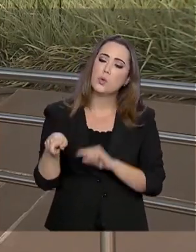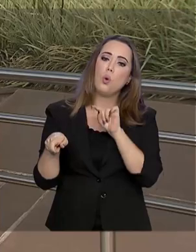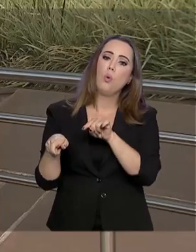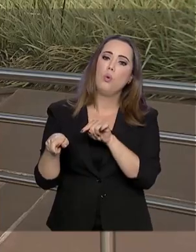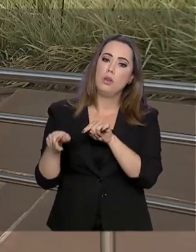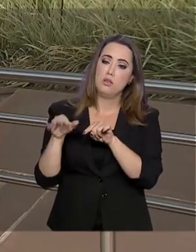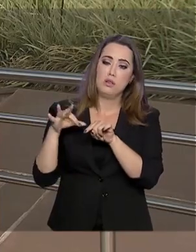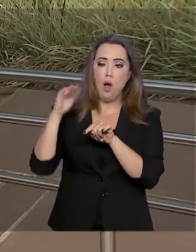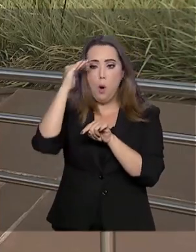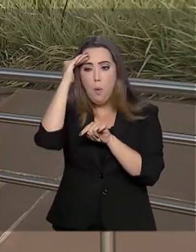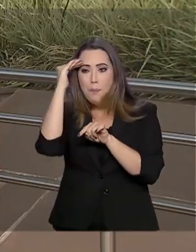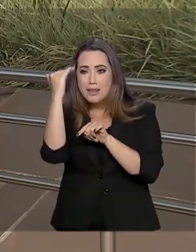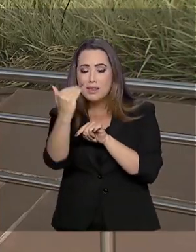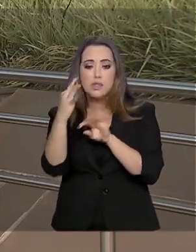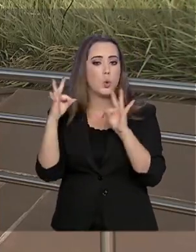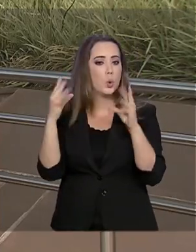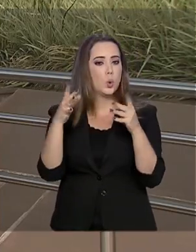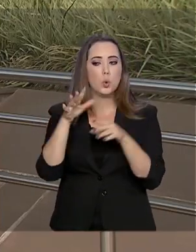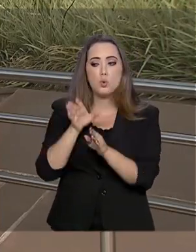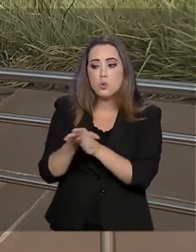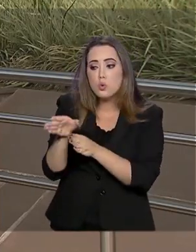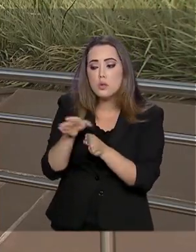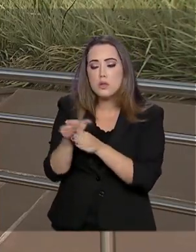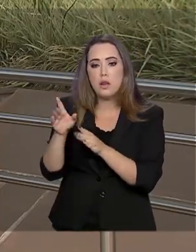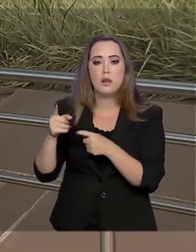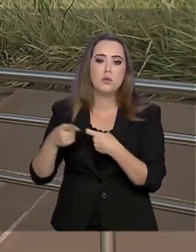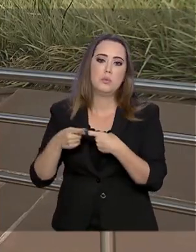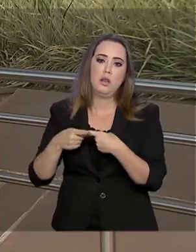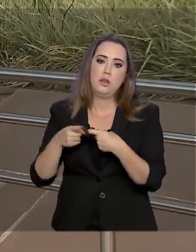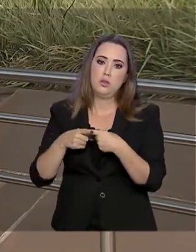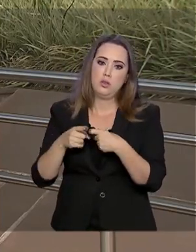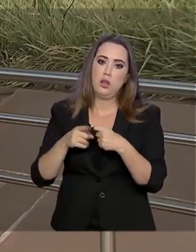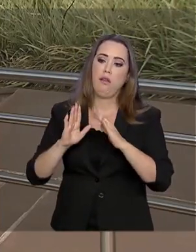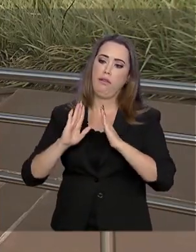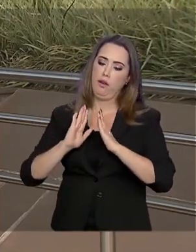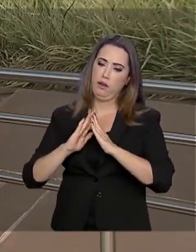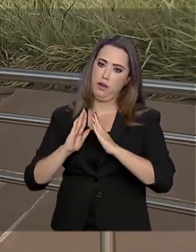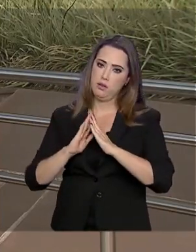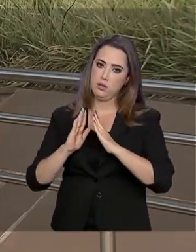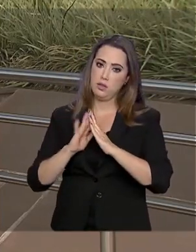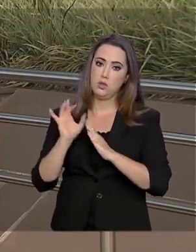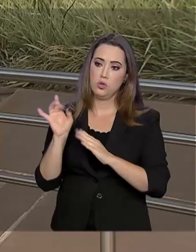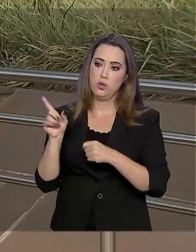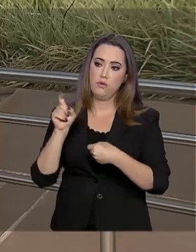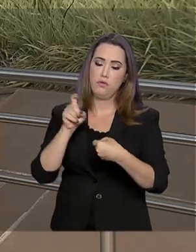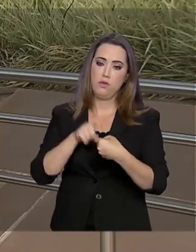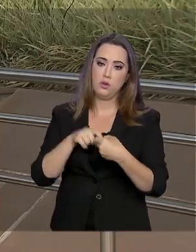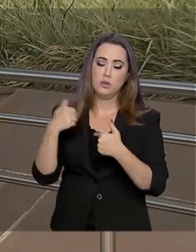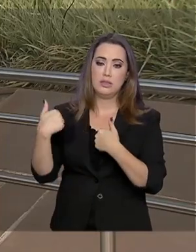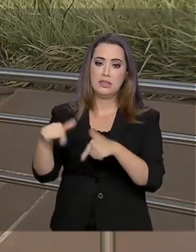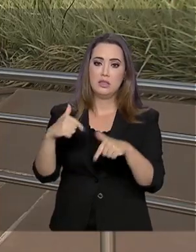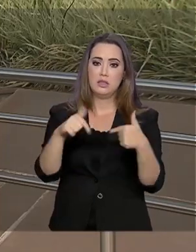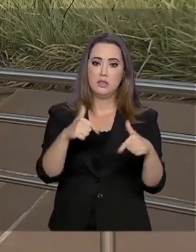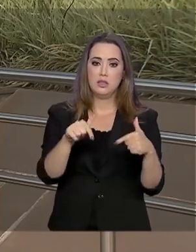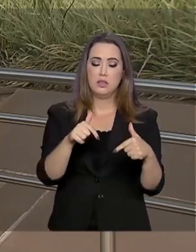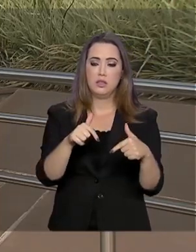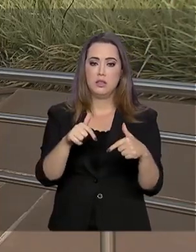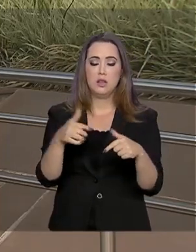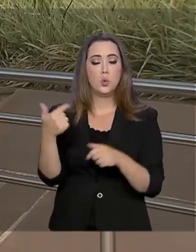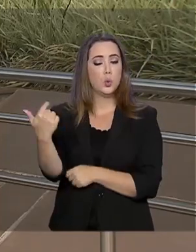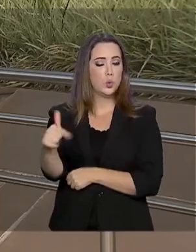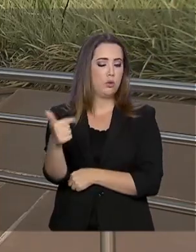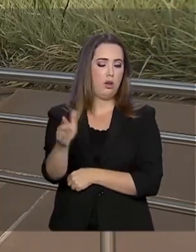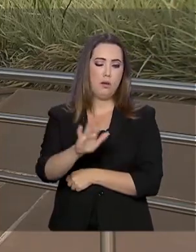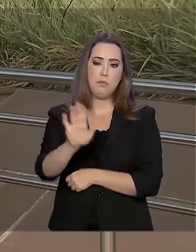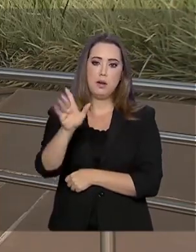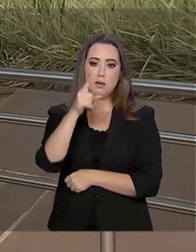cumprindo todas as recomendações médicas em quarentena domiciliar e só retornará ao trabalho quando não houver